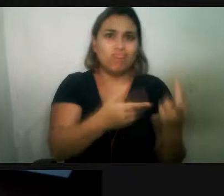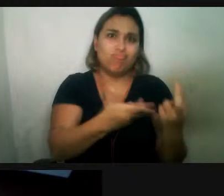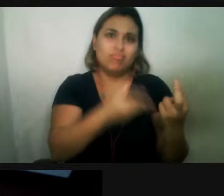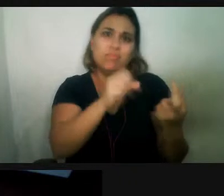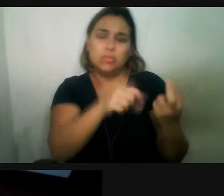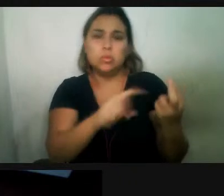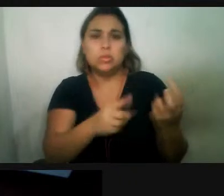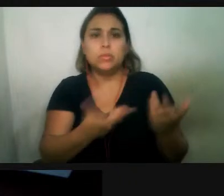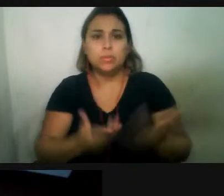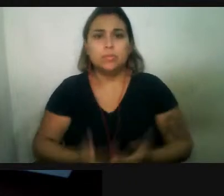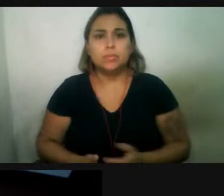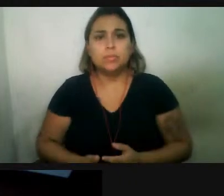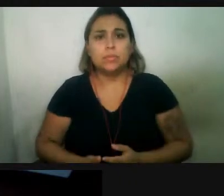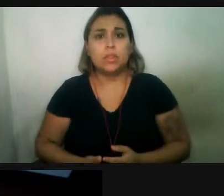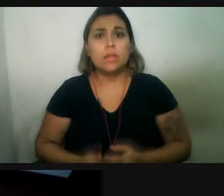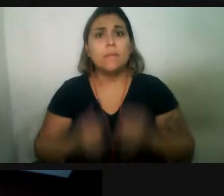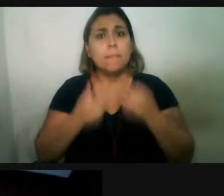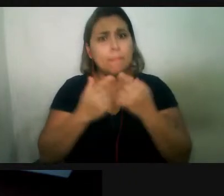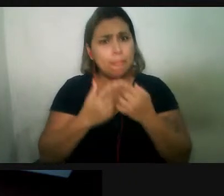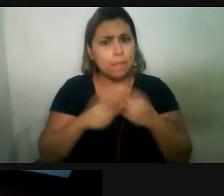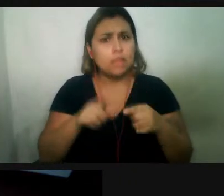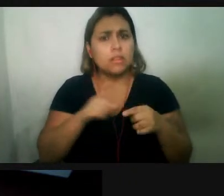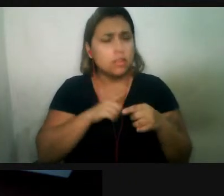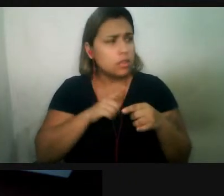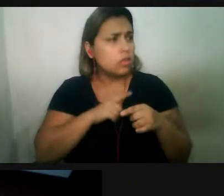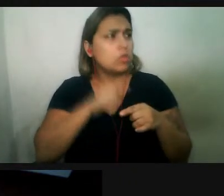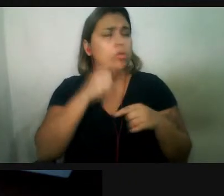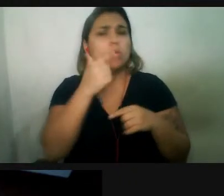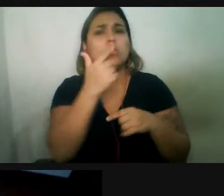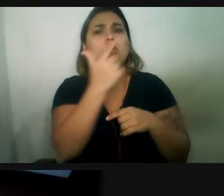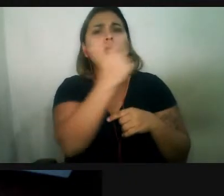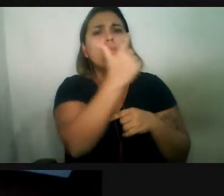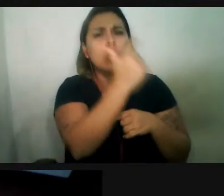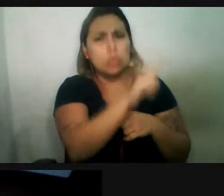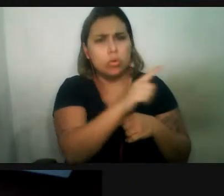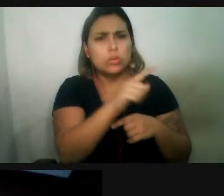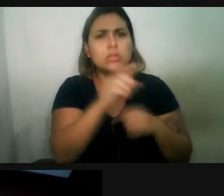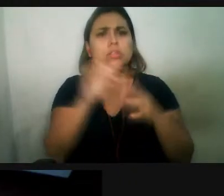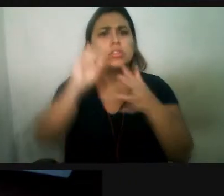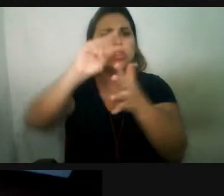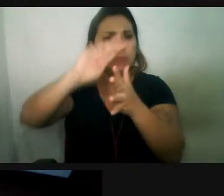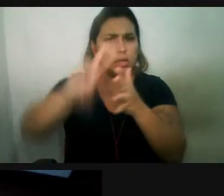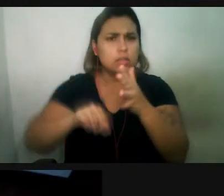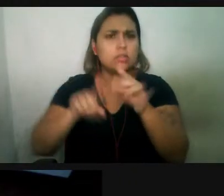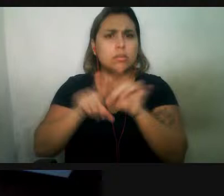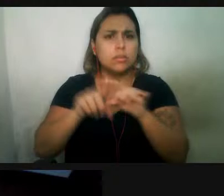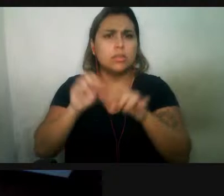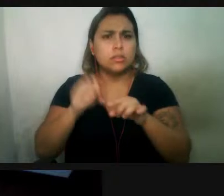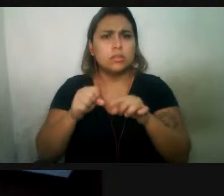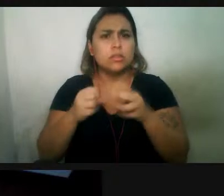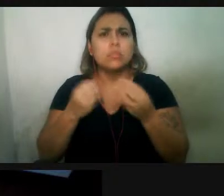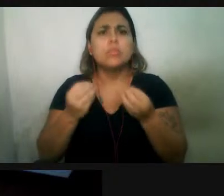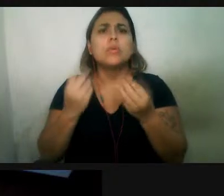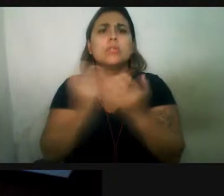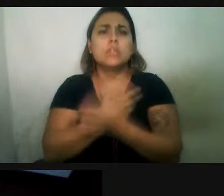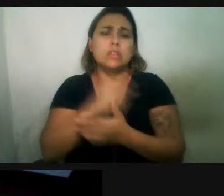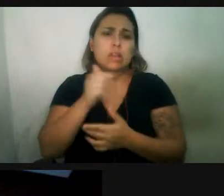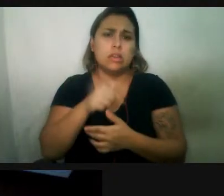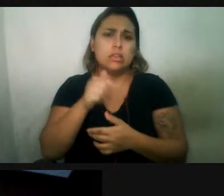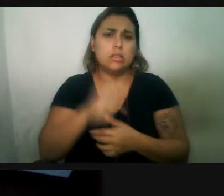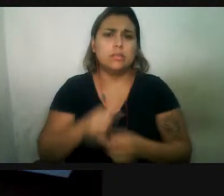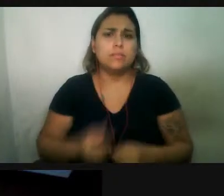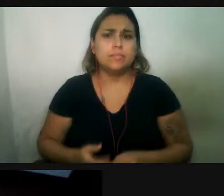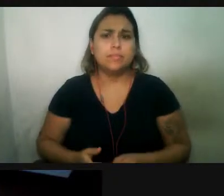agora muitas espécies não, né? Se a gente for pensar nas maleias francas, por exemplo, que vem aqui para a costa de Santa Catarina, não há uma